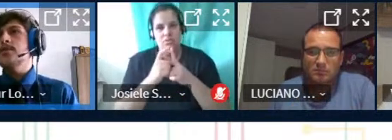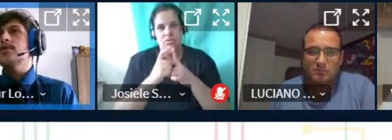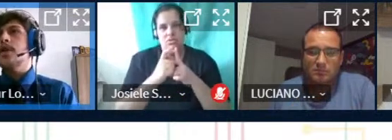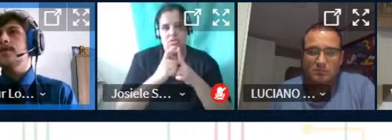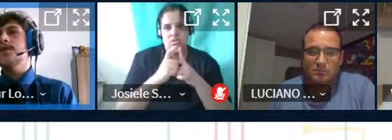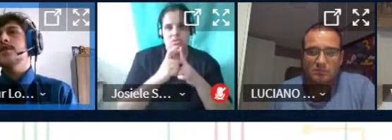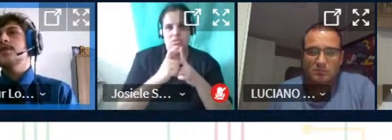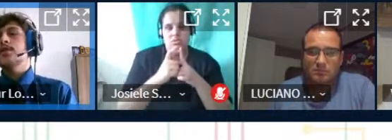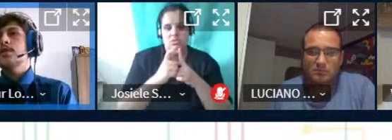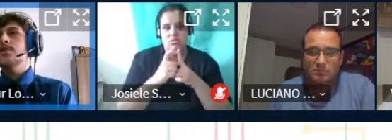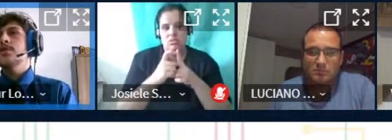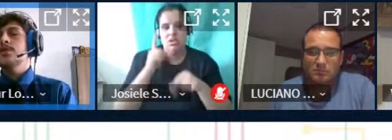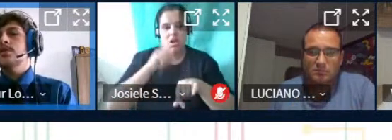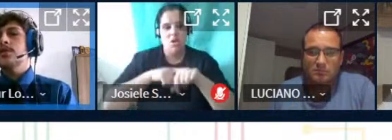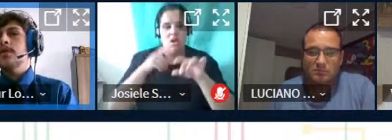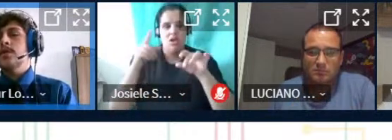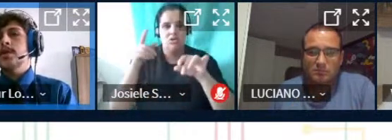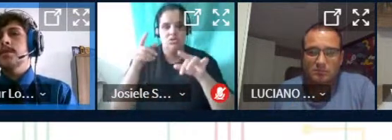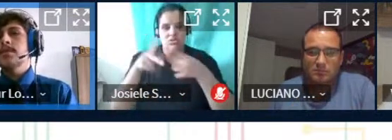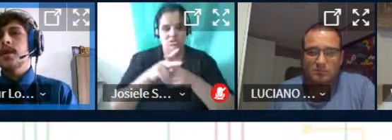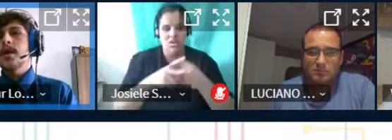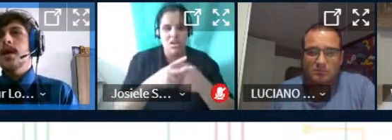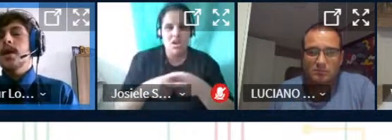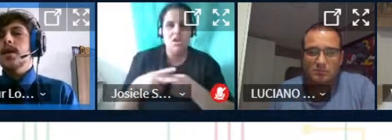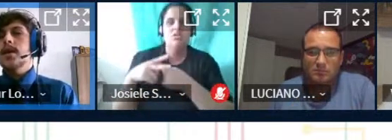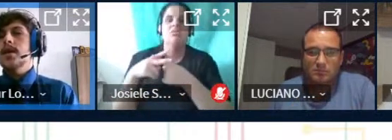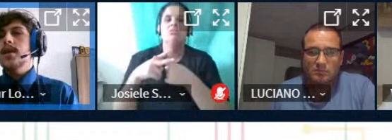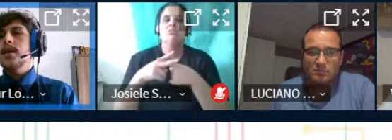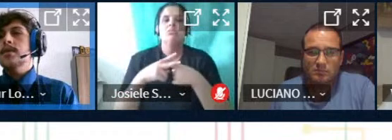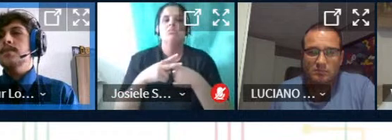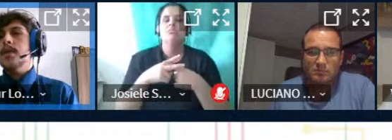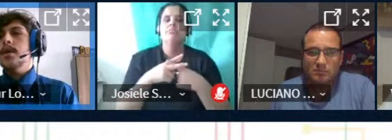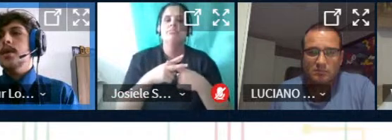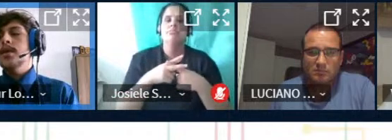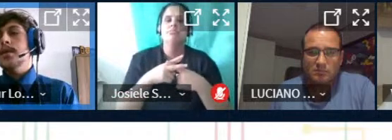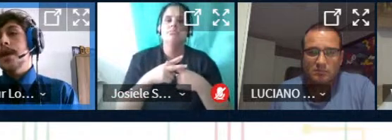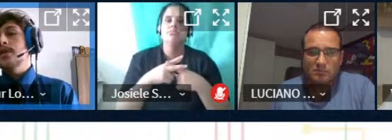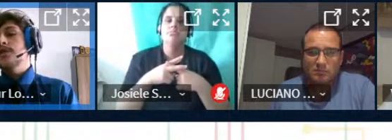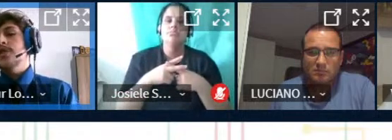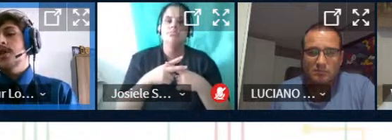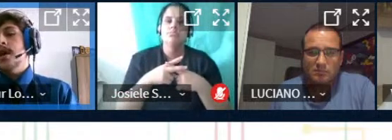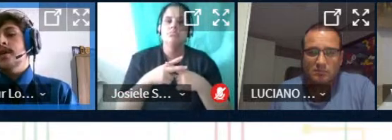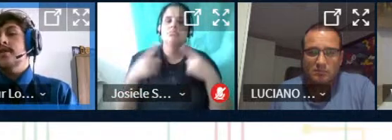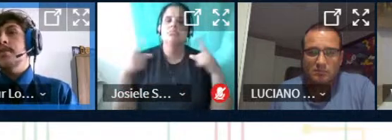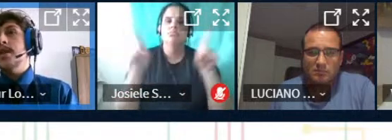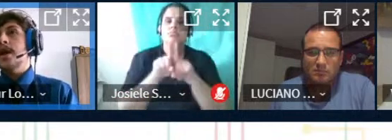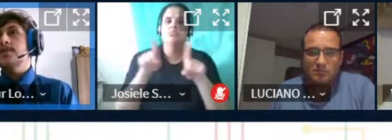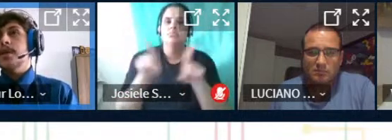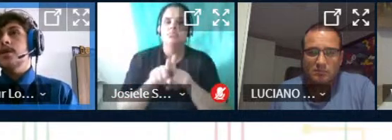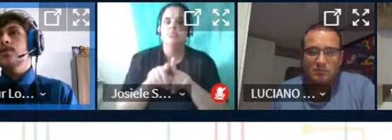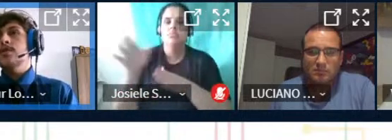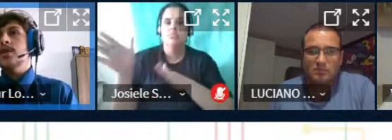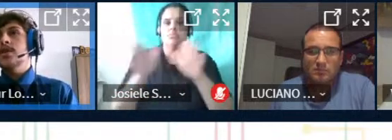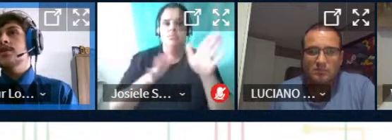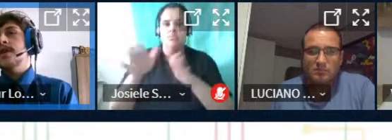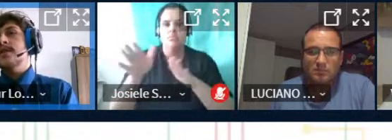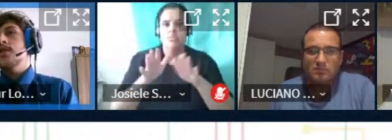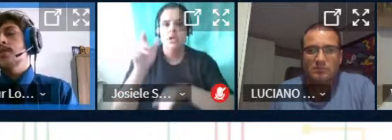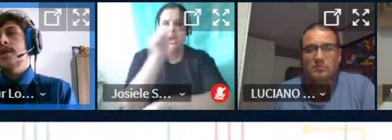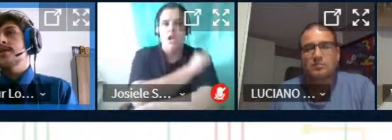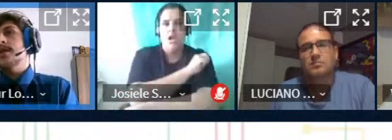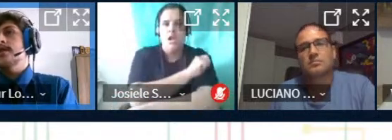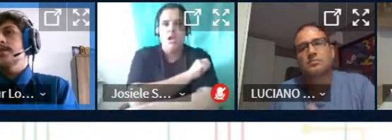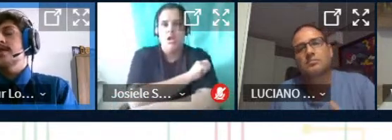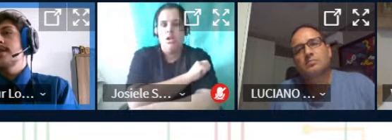instalação do software de download do software né e também de acessibilidade para alunos que